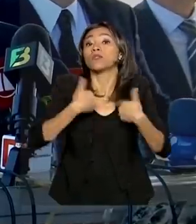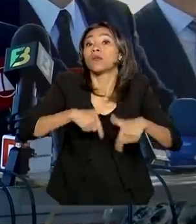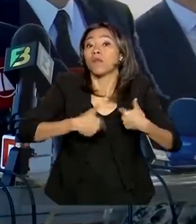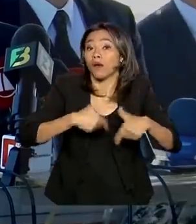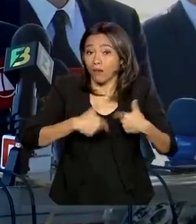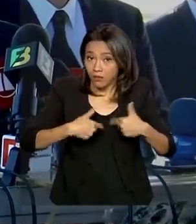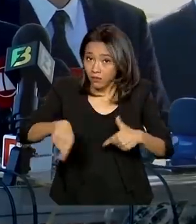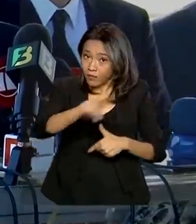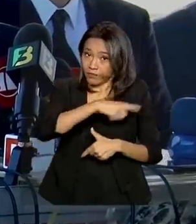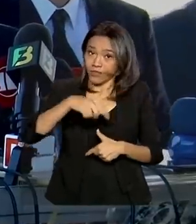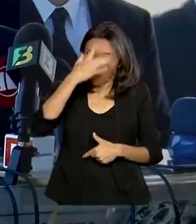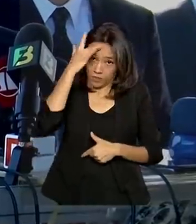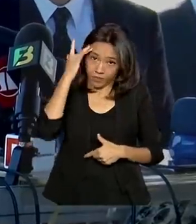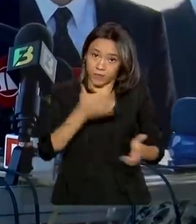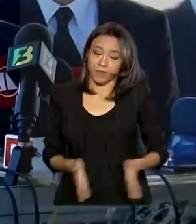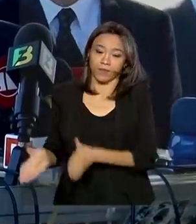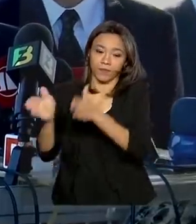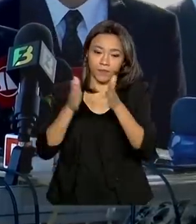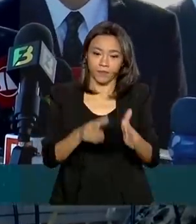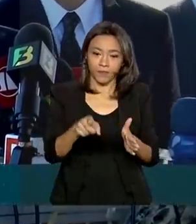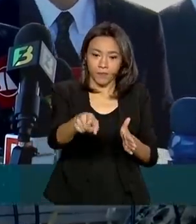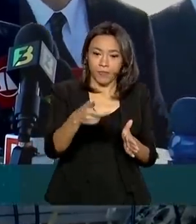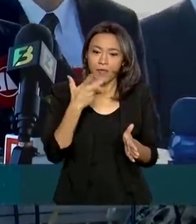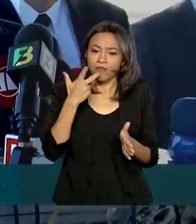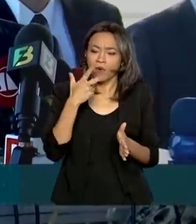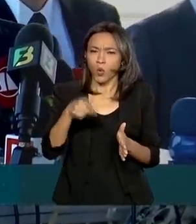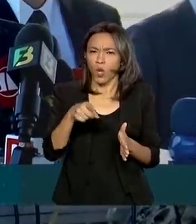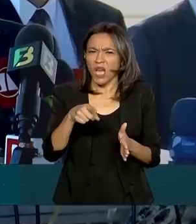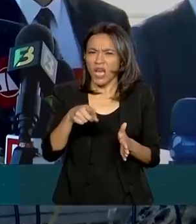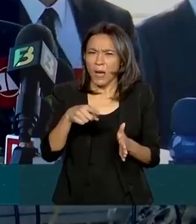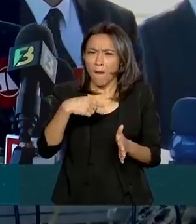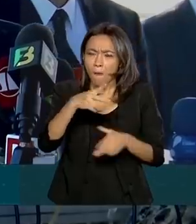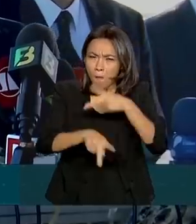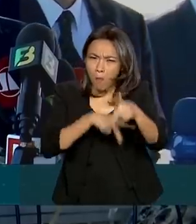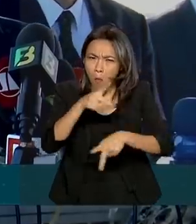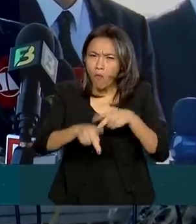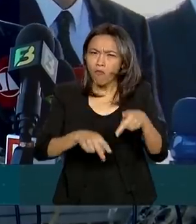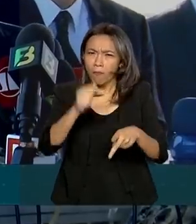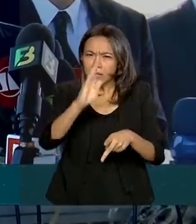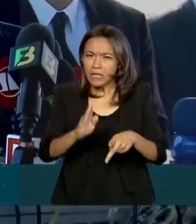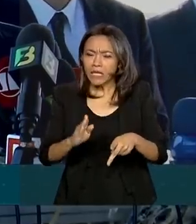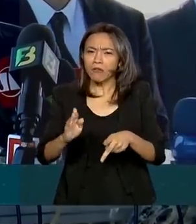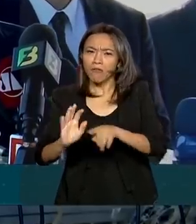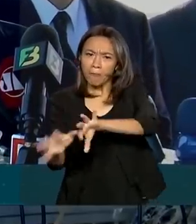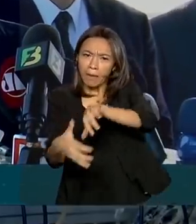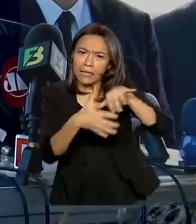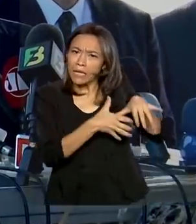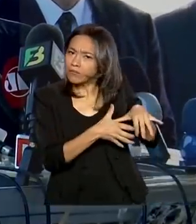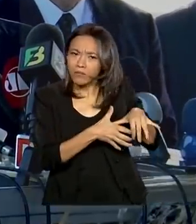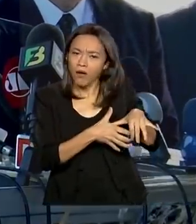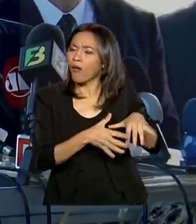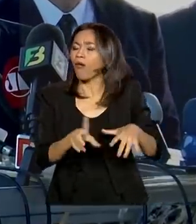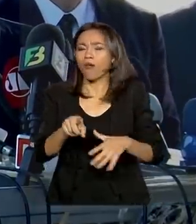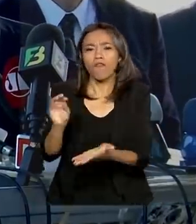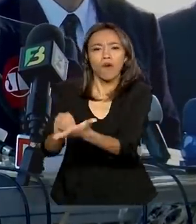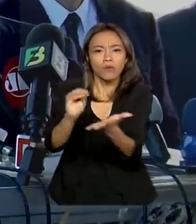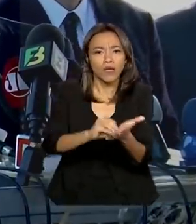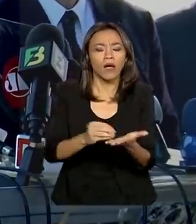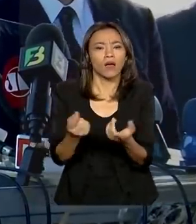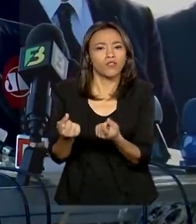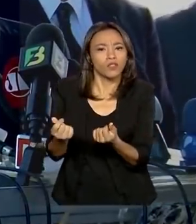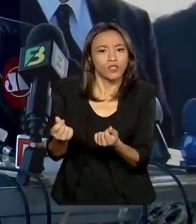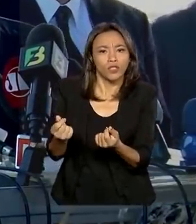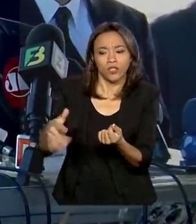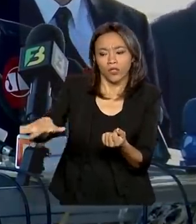O presidente, desde o início, disse que nenhum brasileiro ia ficar para trás. Não ia faltar dinheiro para a saúde e não ia faltar